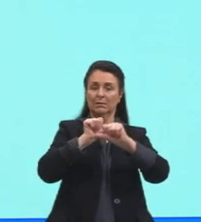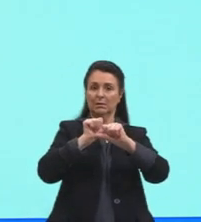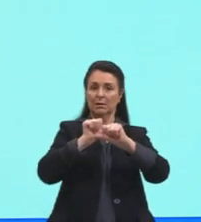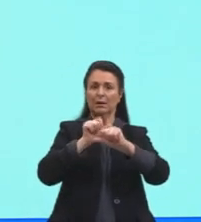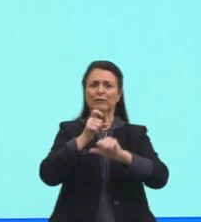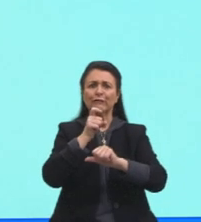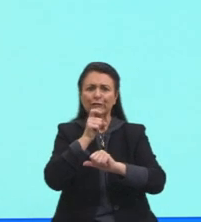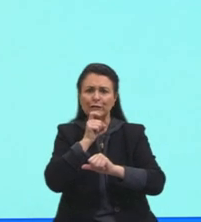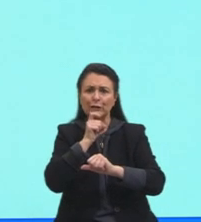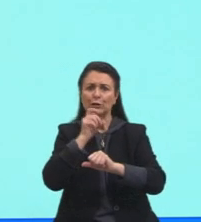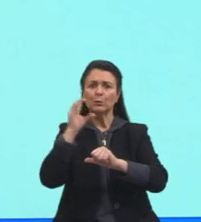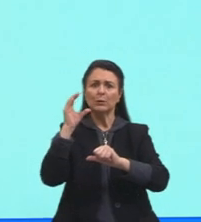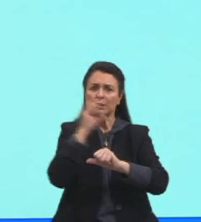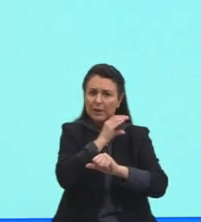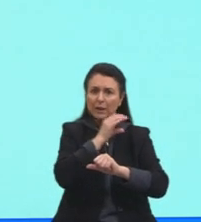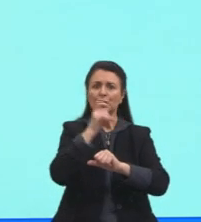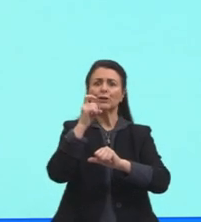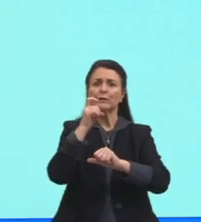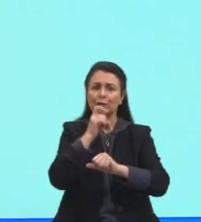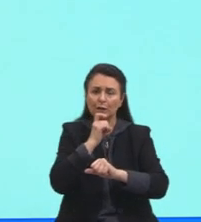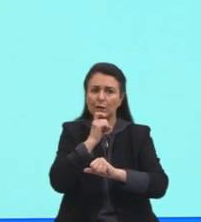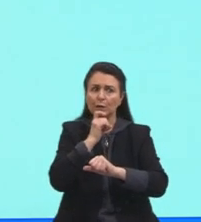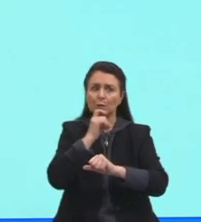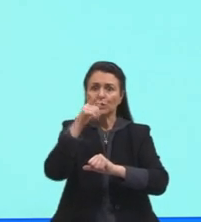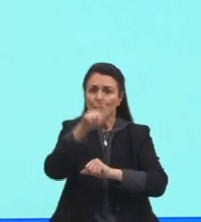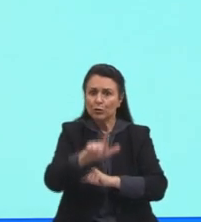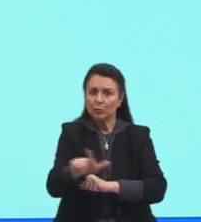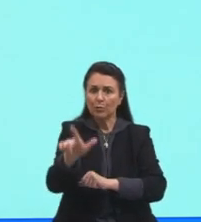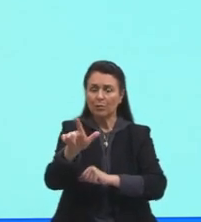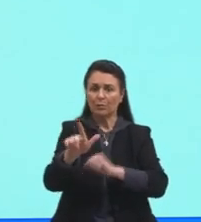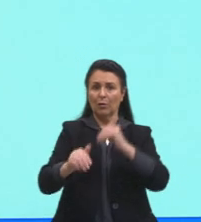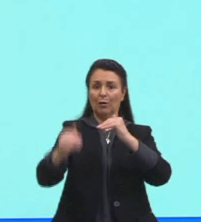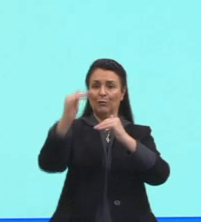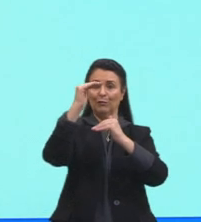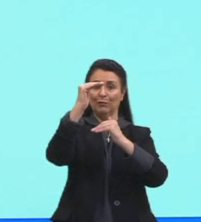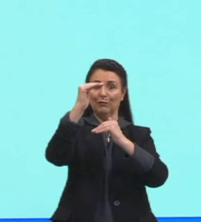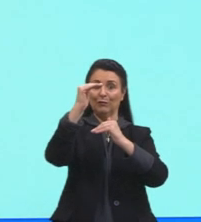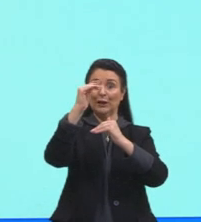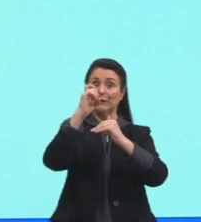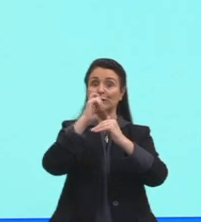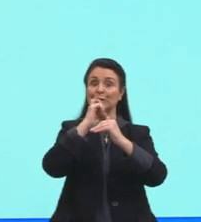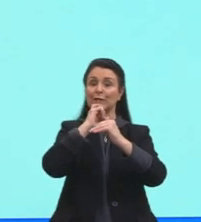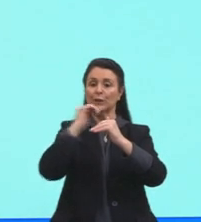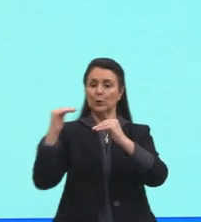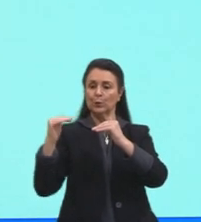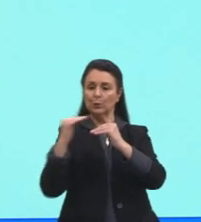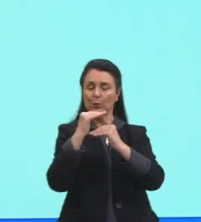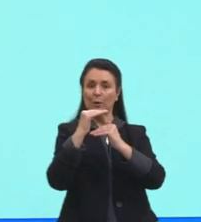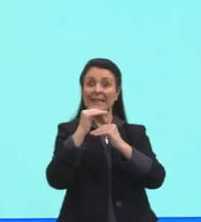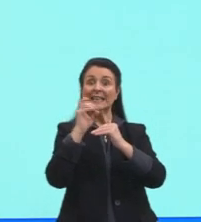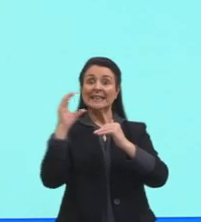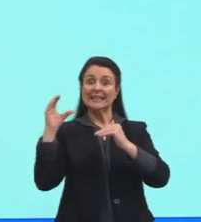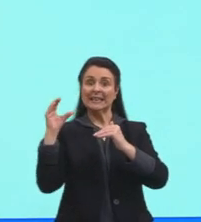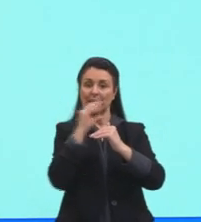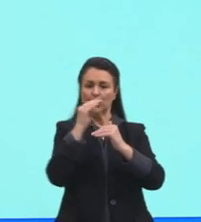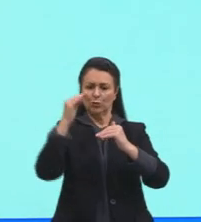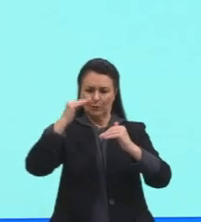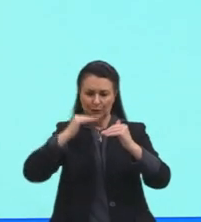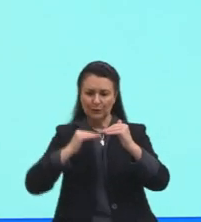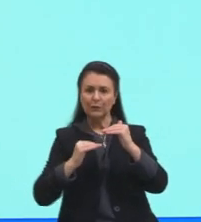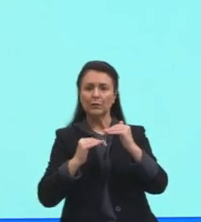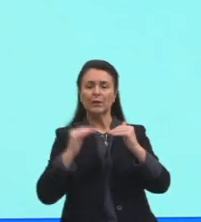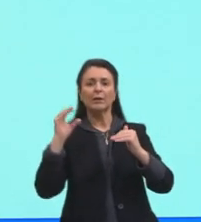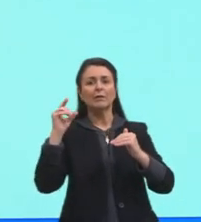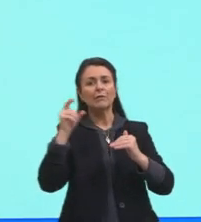quente, e aí frio de novo, tá, então justamente por essa pressão atmosférica, nós temos um tampão